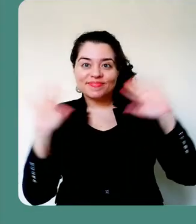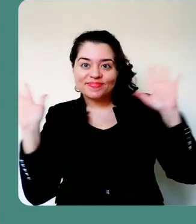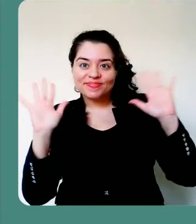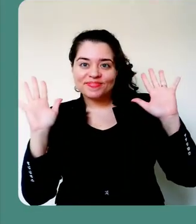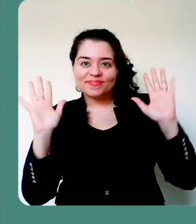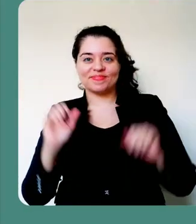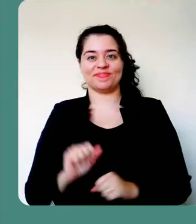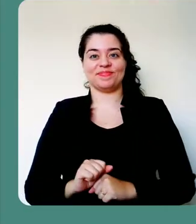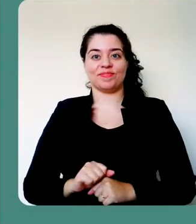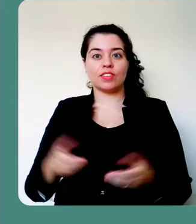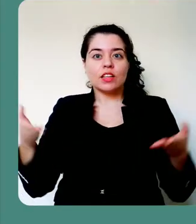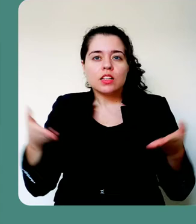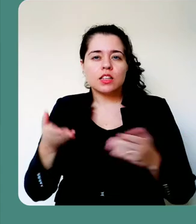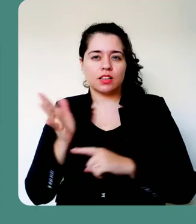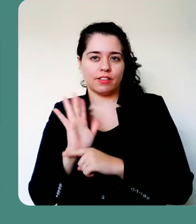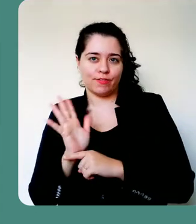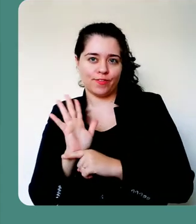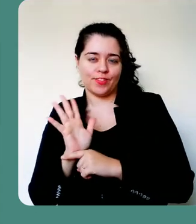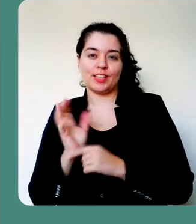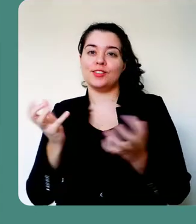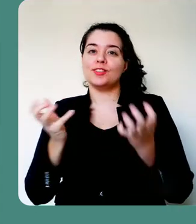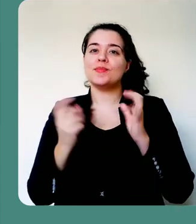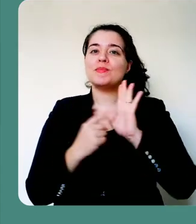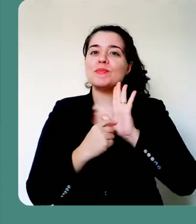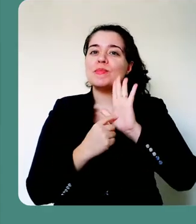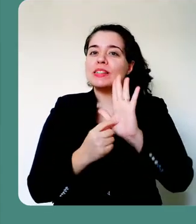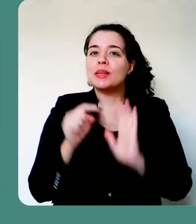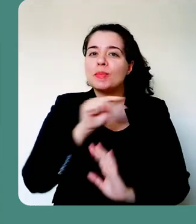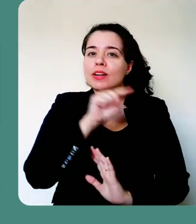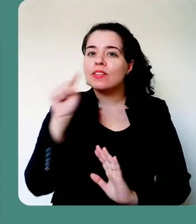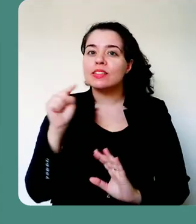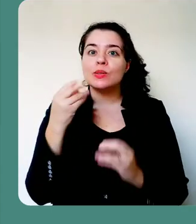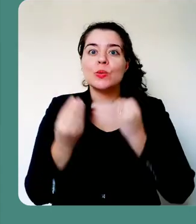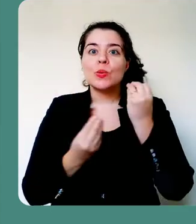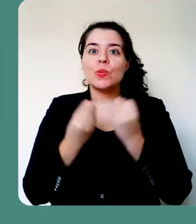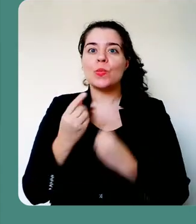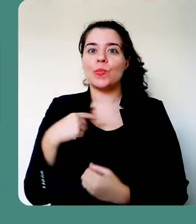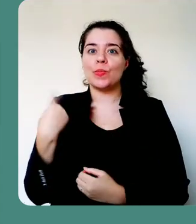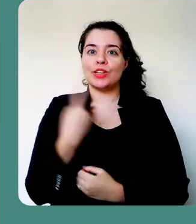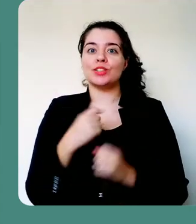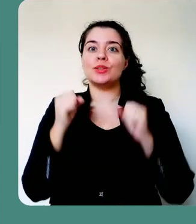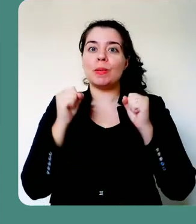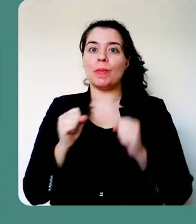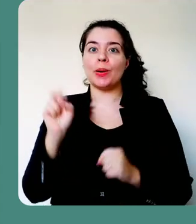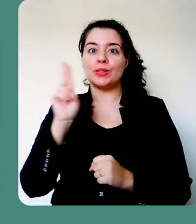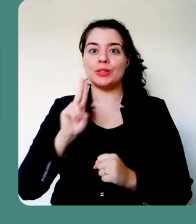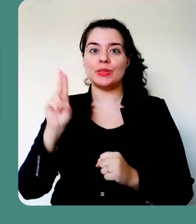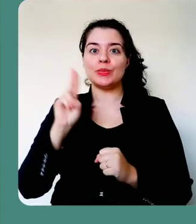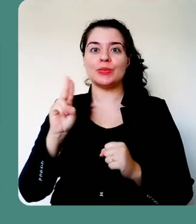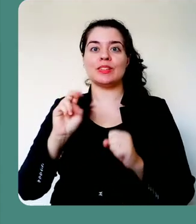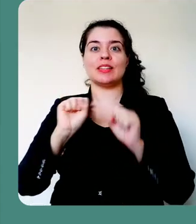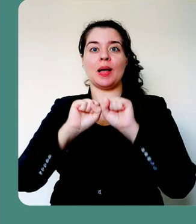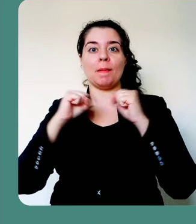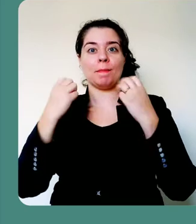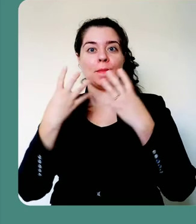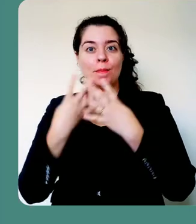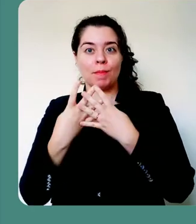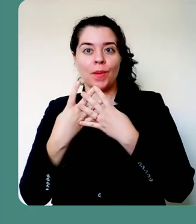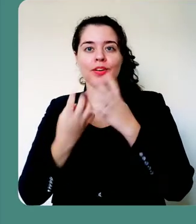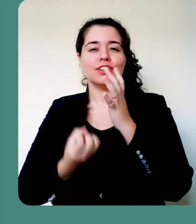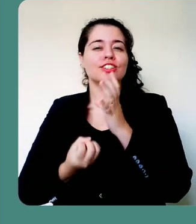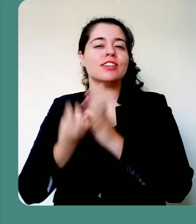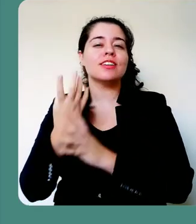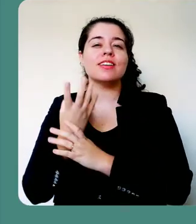Oi pessoal, neste tutorial eu quero mostrar para vocês como que a gente pode utilizar as ferramentas do PowerPoint para